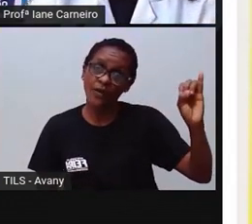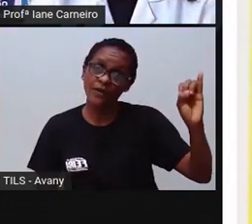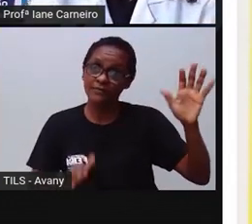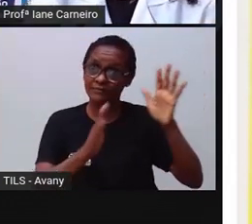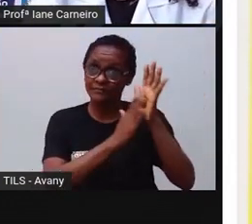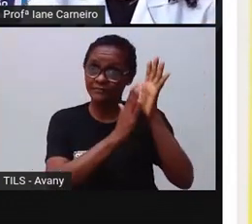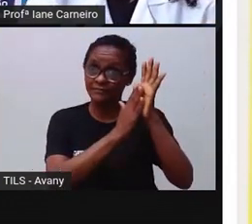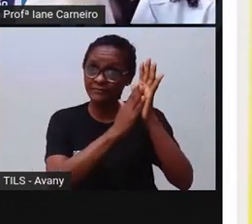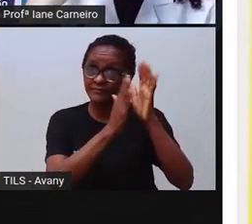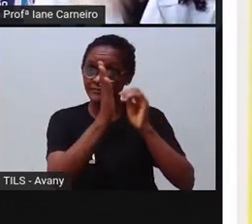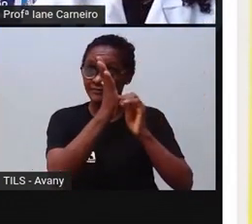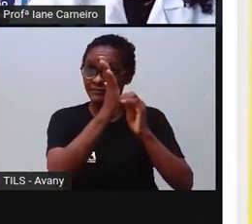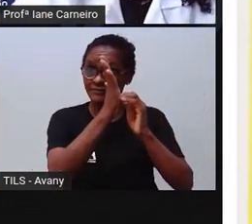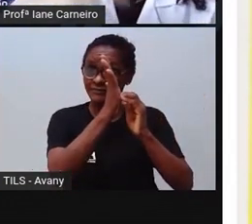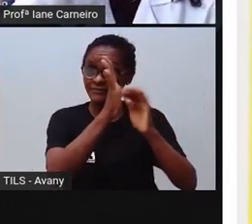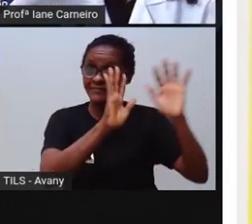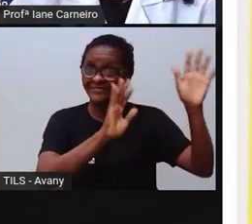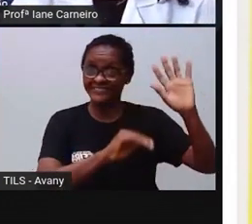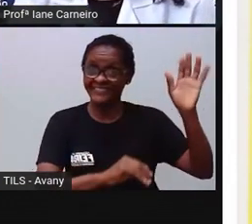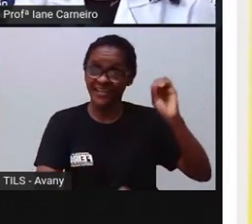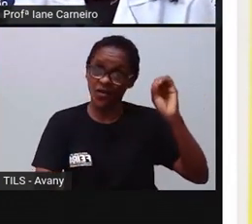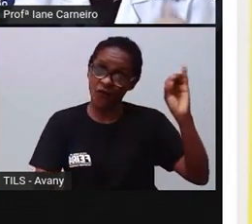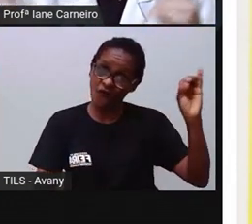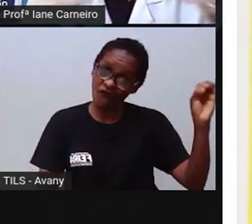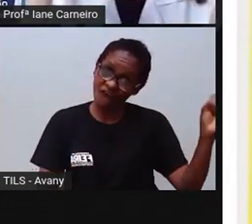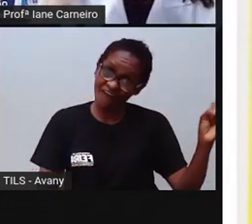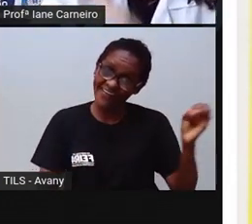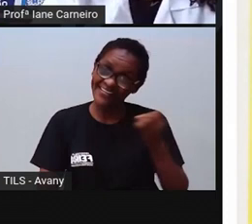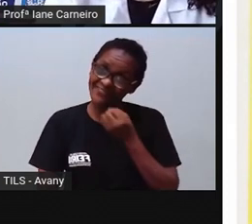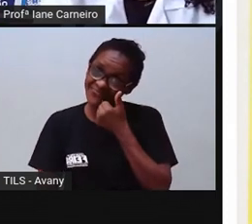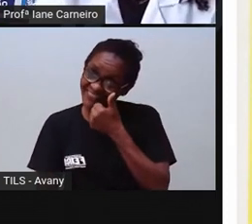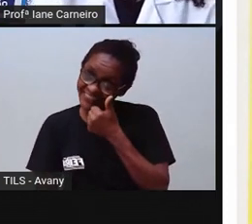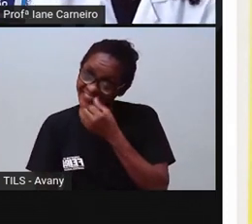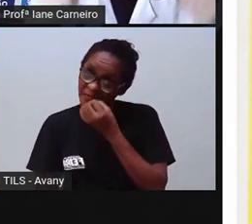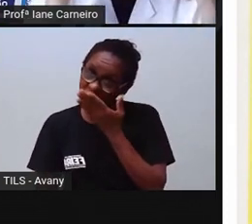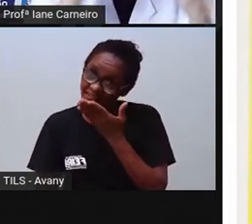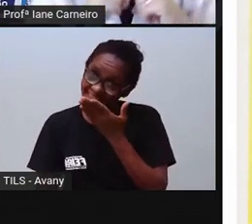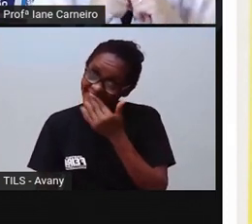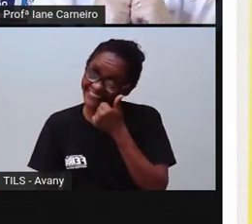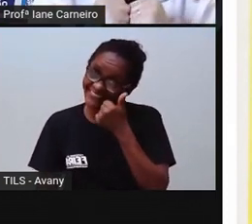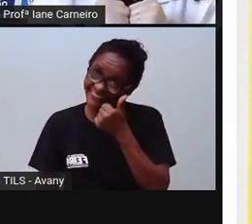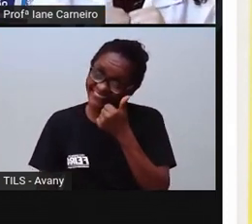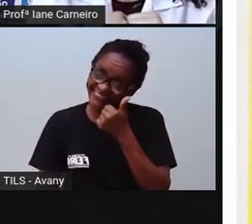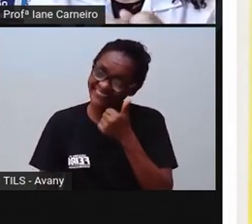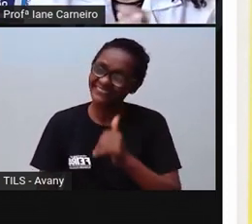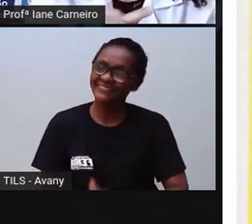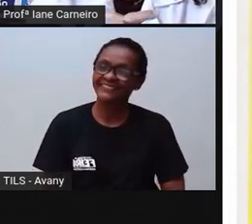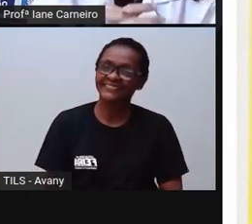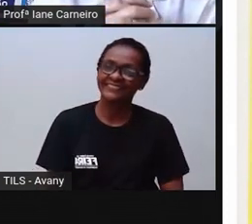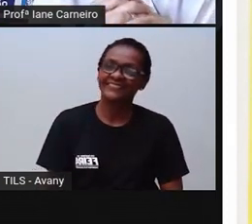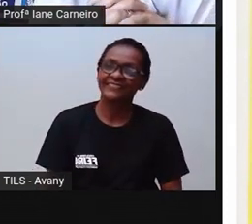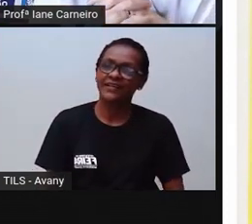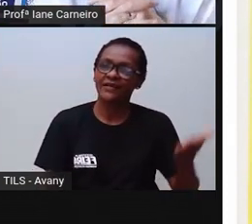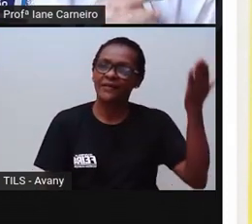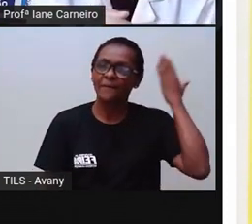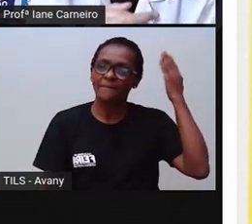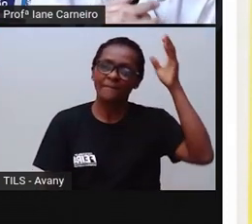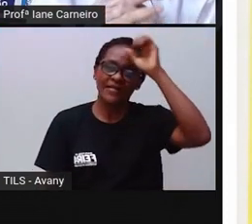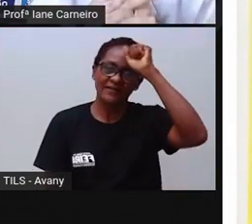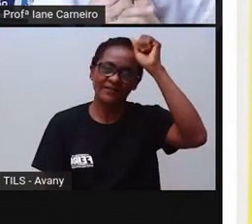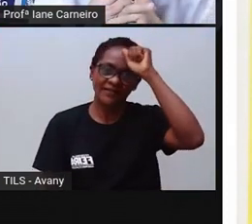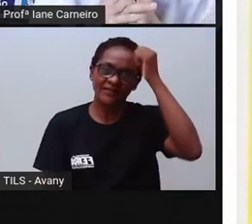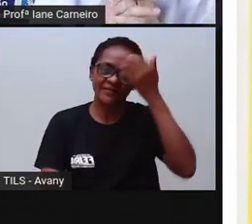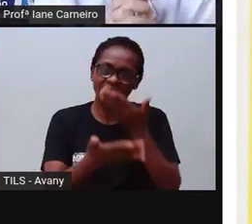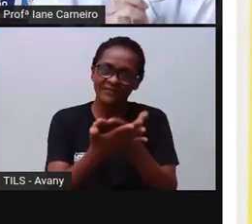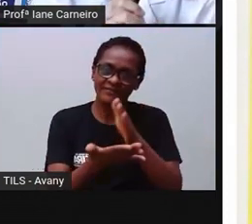nossas mãos. Dizendo oi. Olá. Como vai? A gente aprendeu na aula anterior. A Vania ensinou para a gente como é